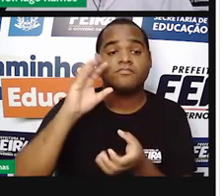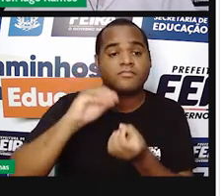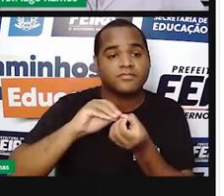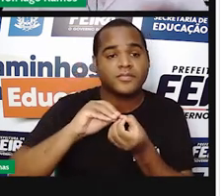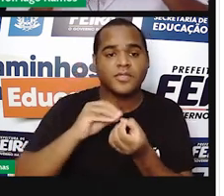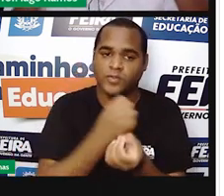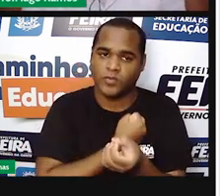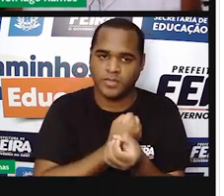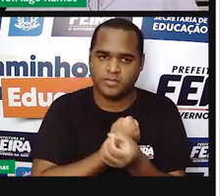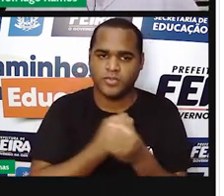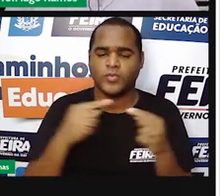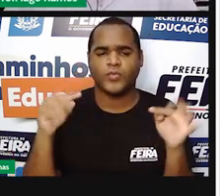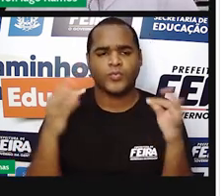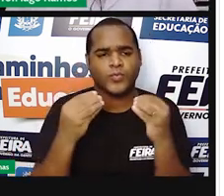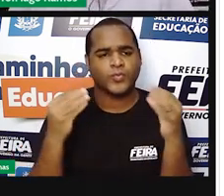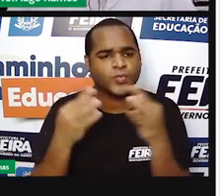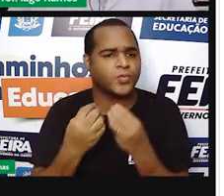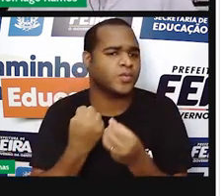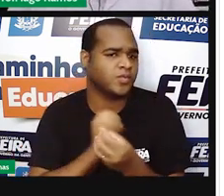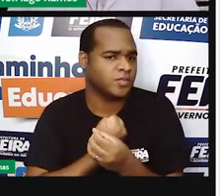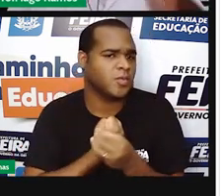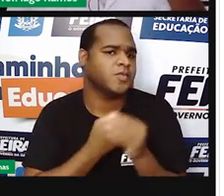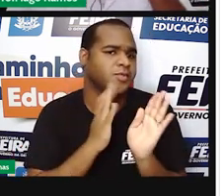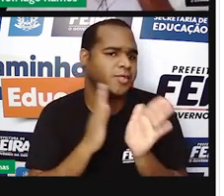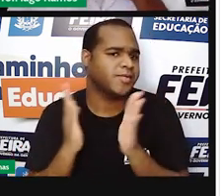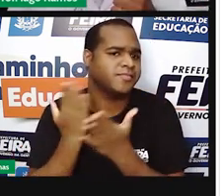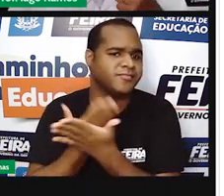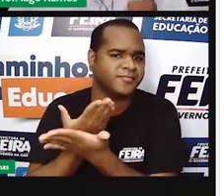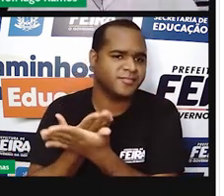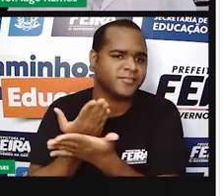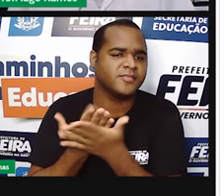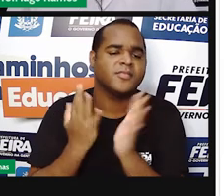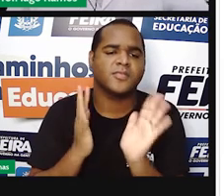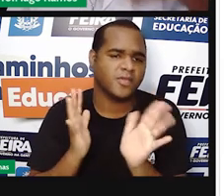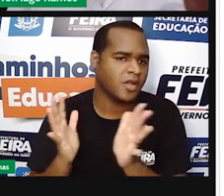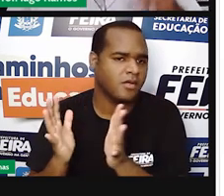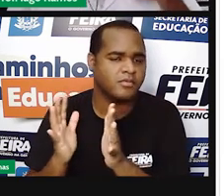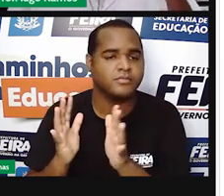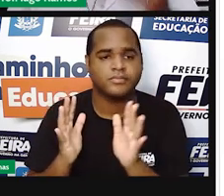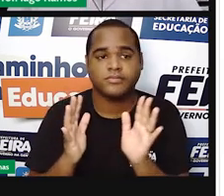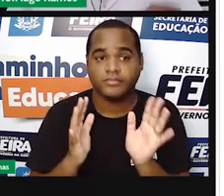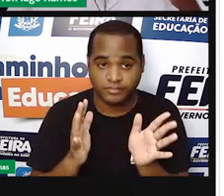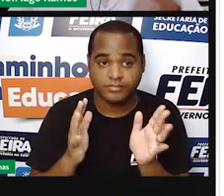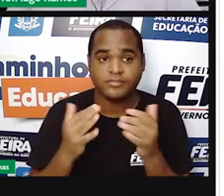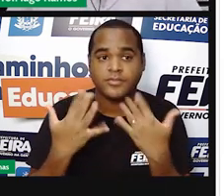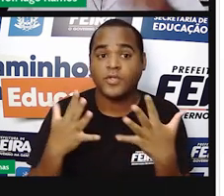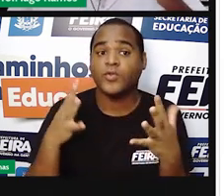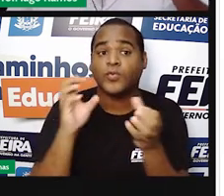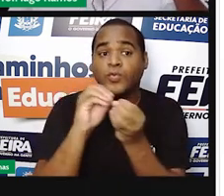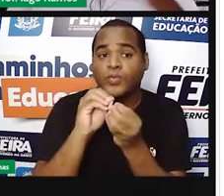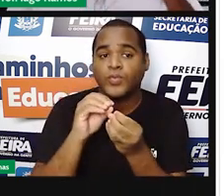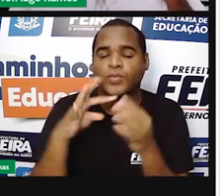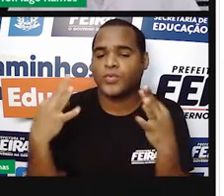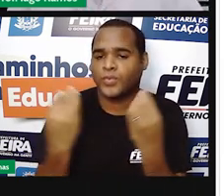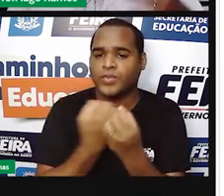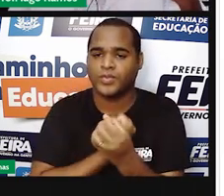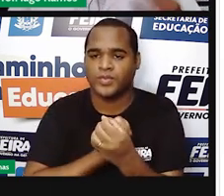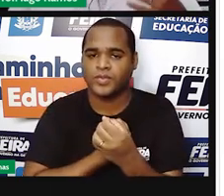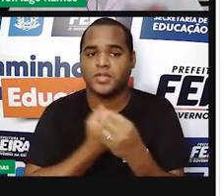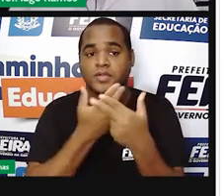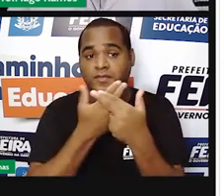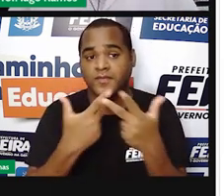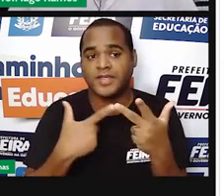números reais são todos os números que eu já estudei, e não é isso? Exatamente, todos os tipos de número que você já